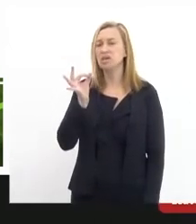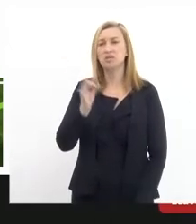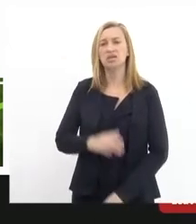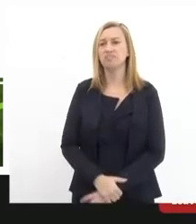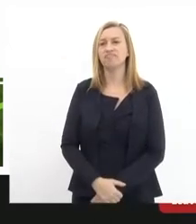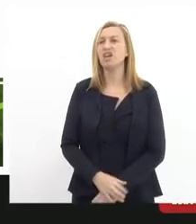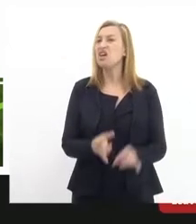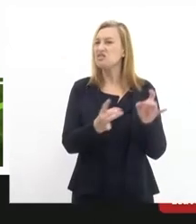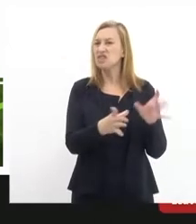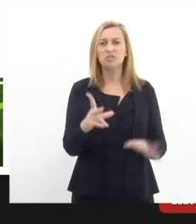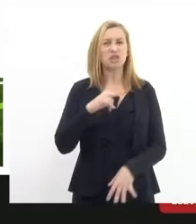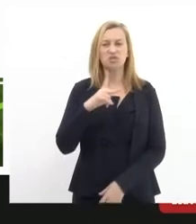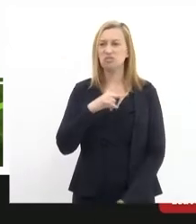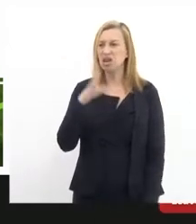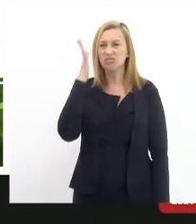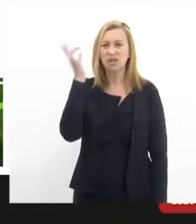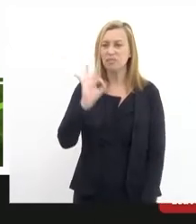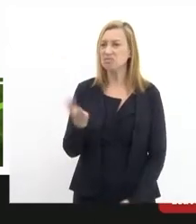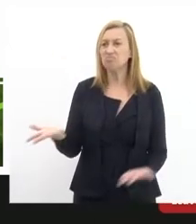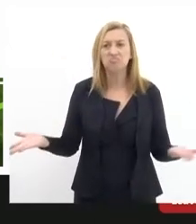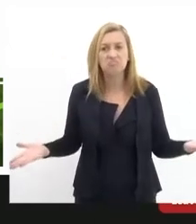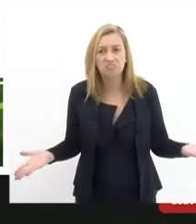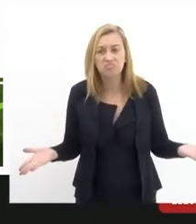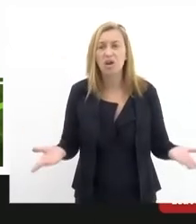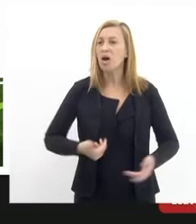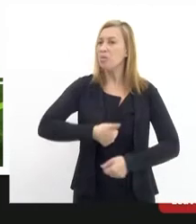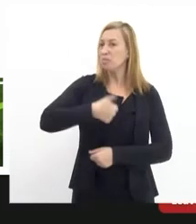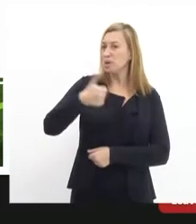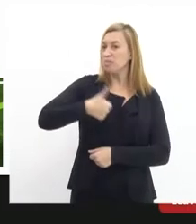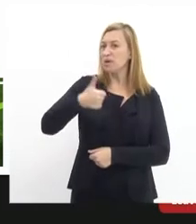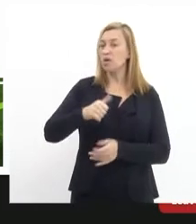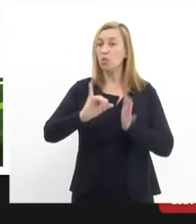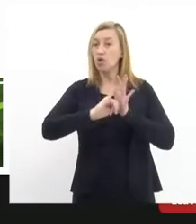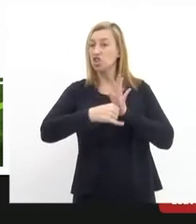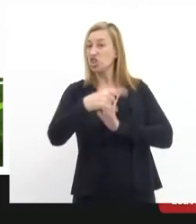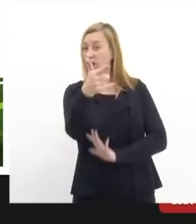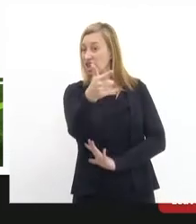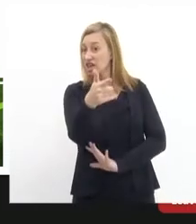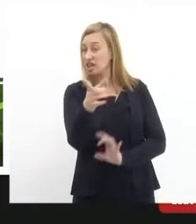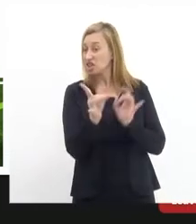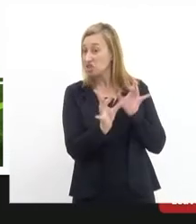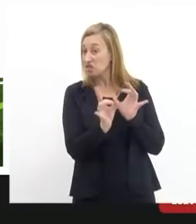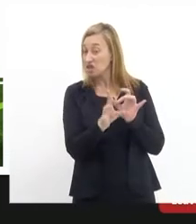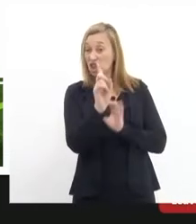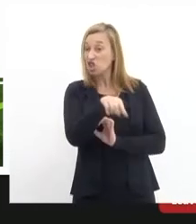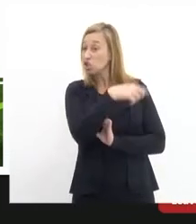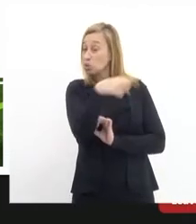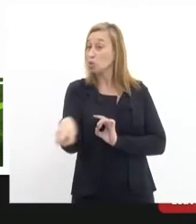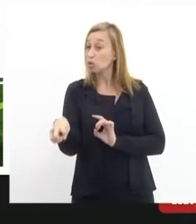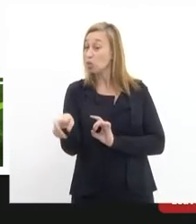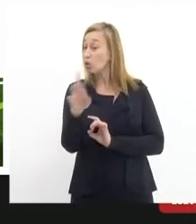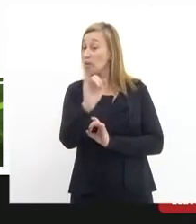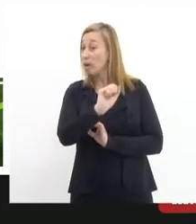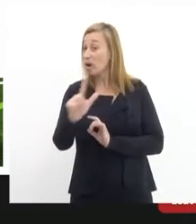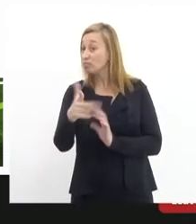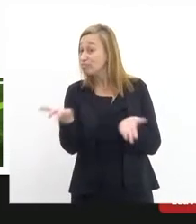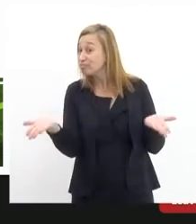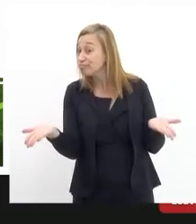Privatização. E eu li o edital muito bem. Primeiro, o edital, esse edital de privatização excluiu o ramal Palamatos.